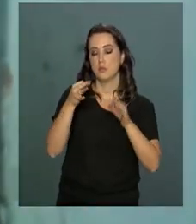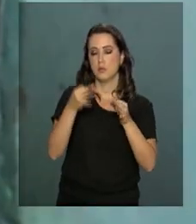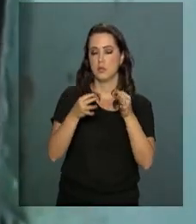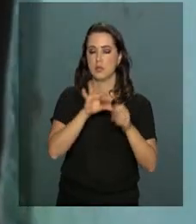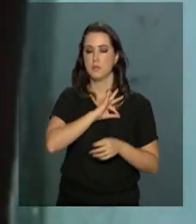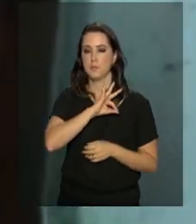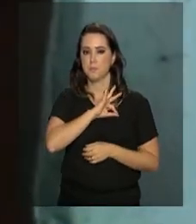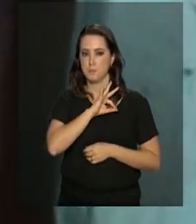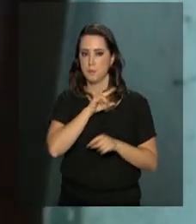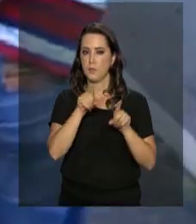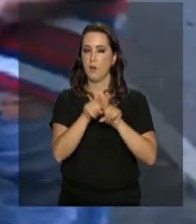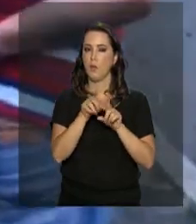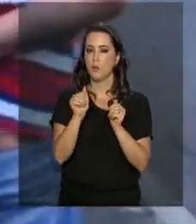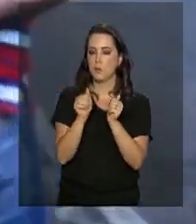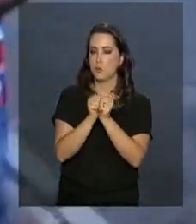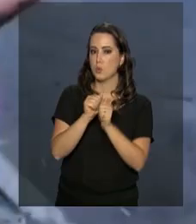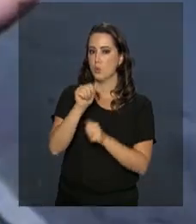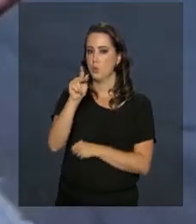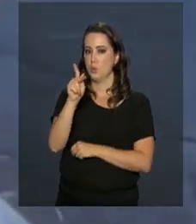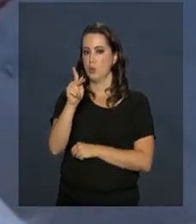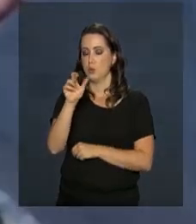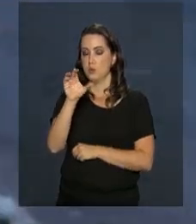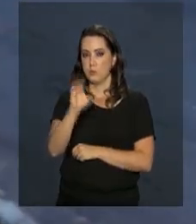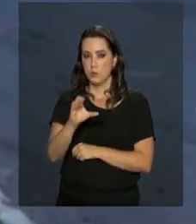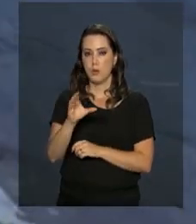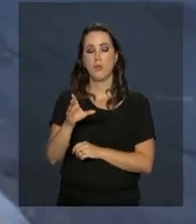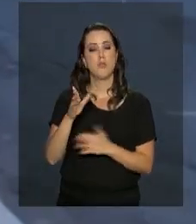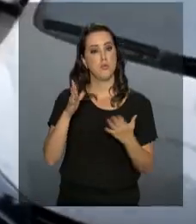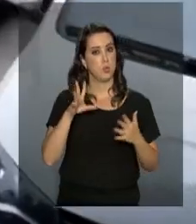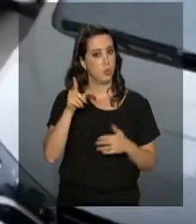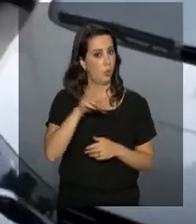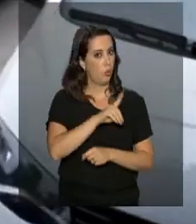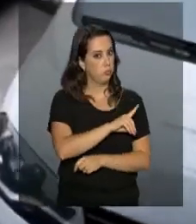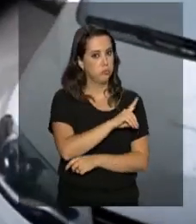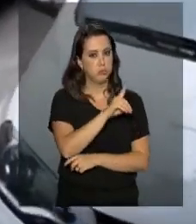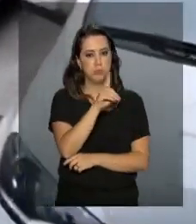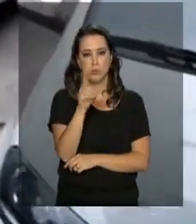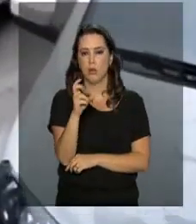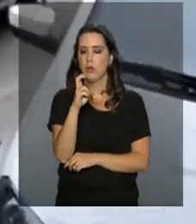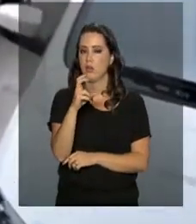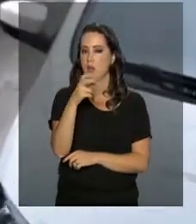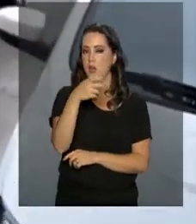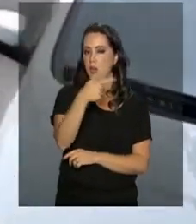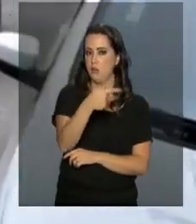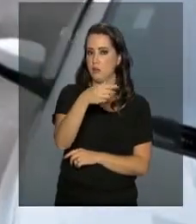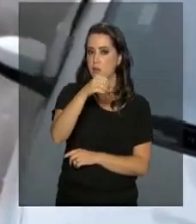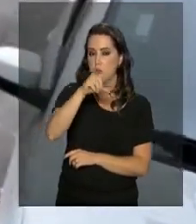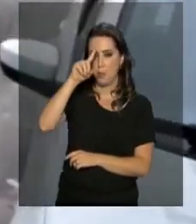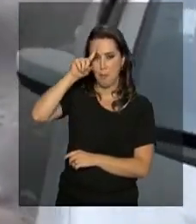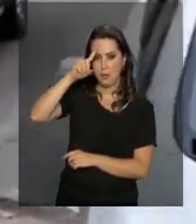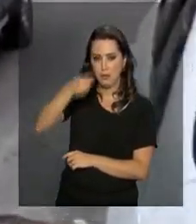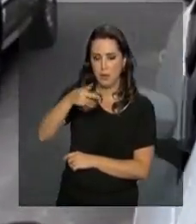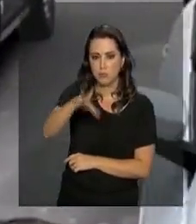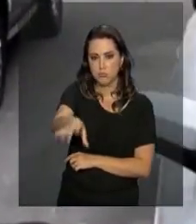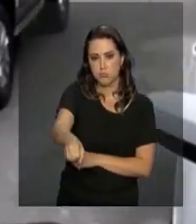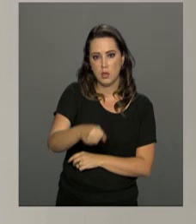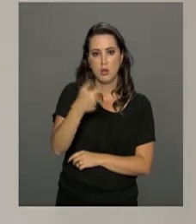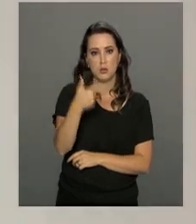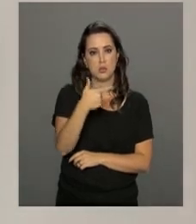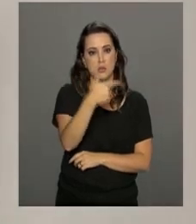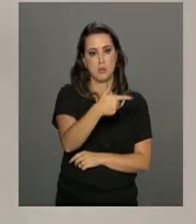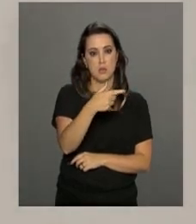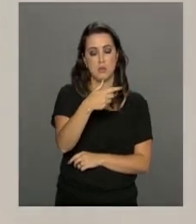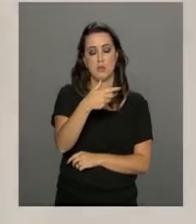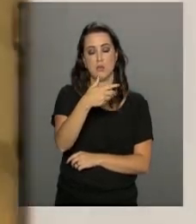Durante todo o dia foram cumpridos 579 mandados, realizadas 223 prisões e